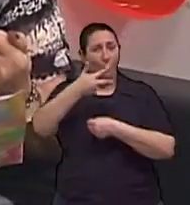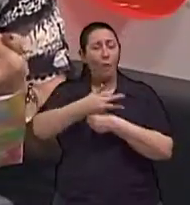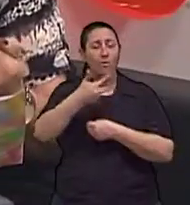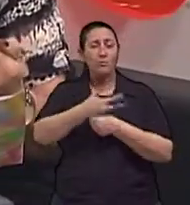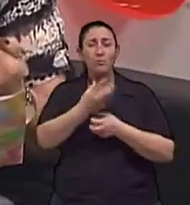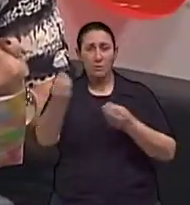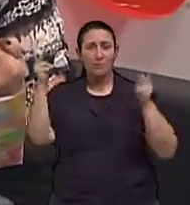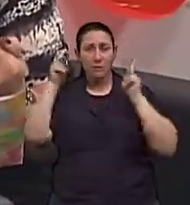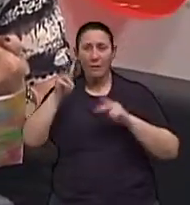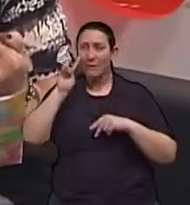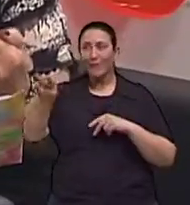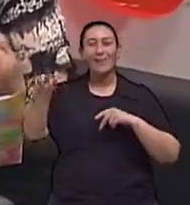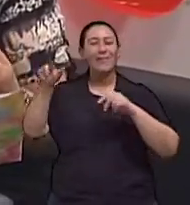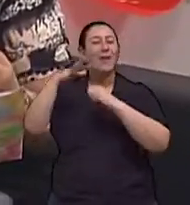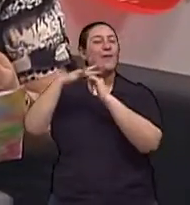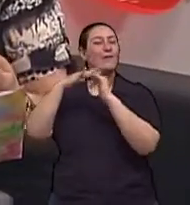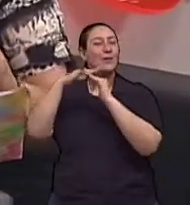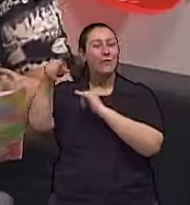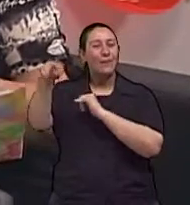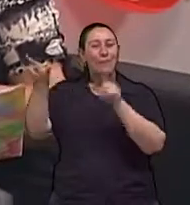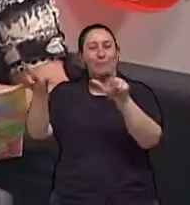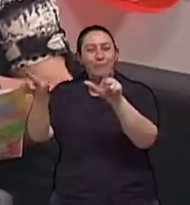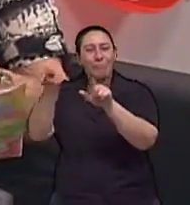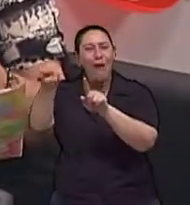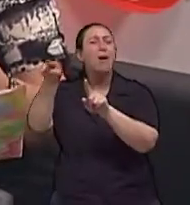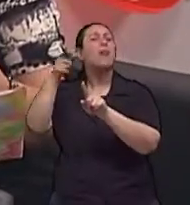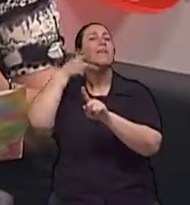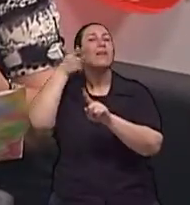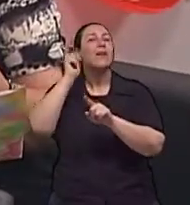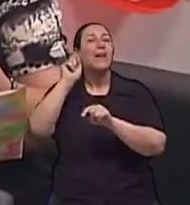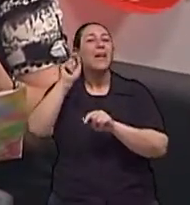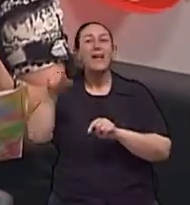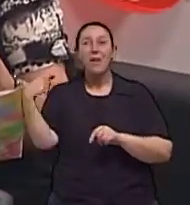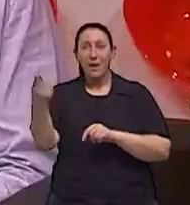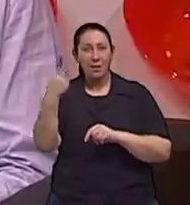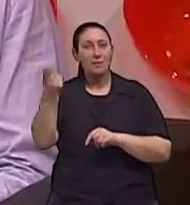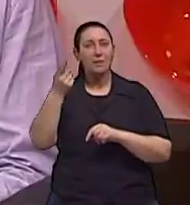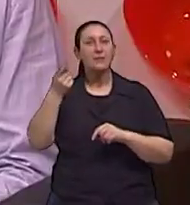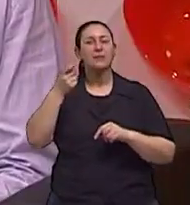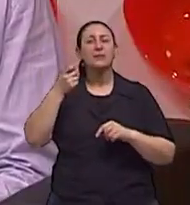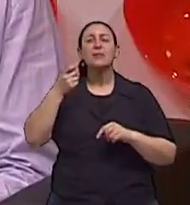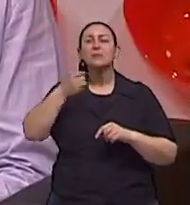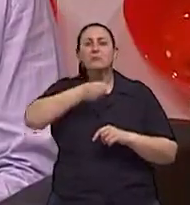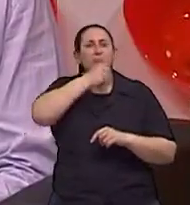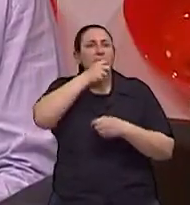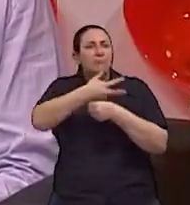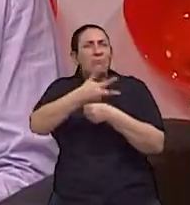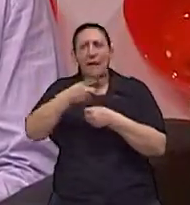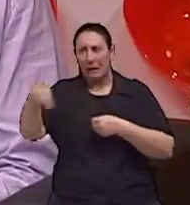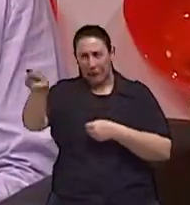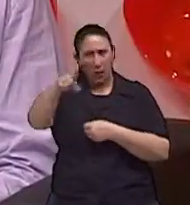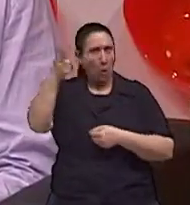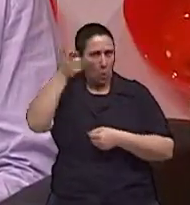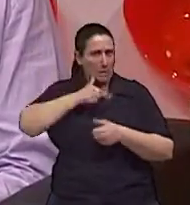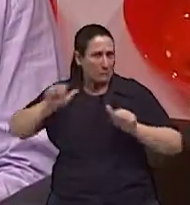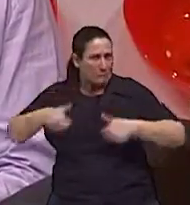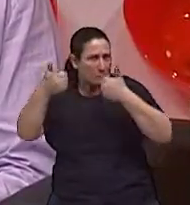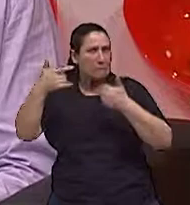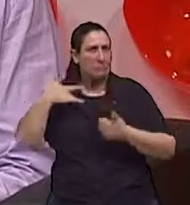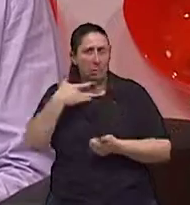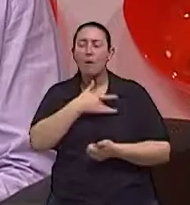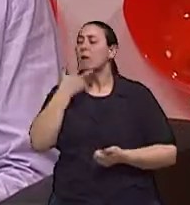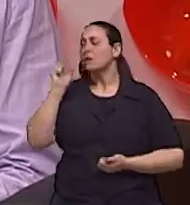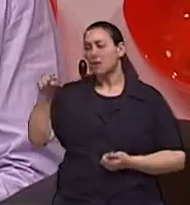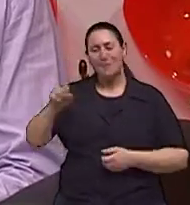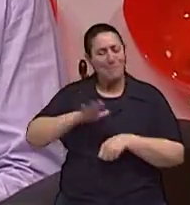que foram mostradas no vídeo será que eles ficam mais doentes ou mais sadios? Eles ficam mais saudáveis, mais felizes e com certeza vivem mais